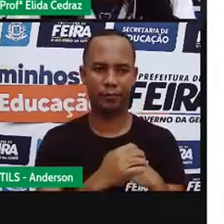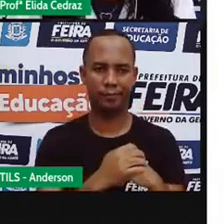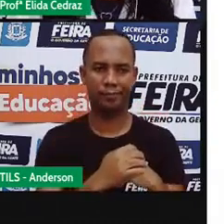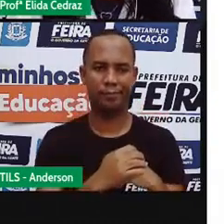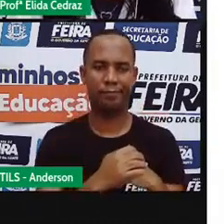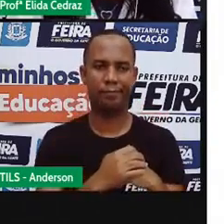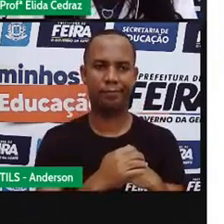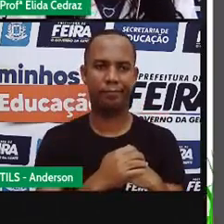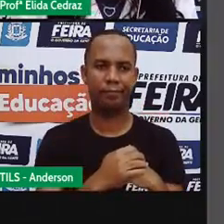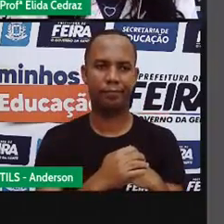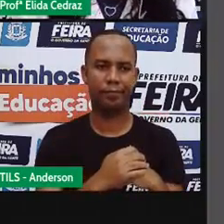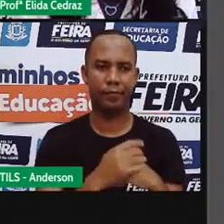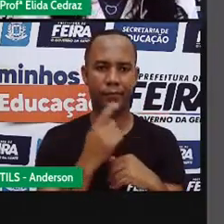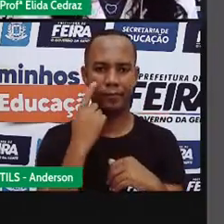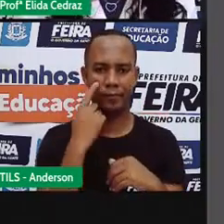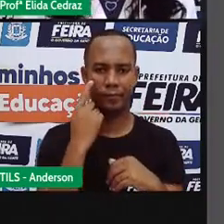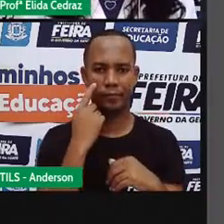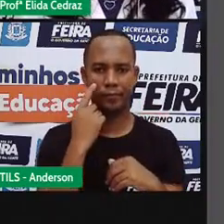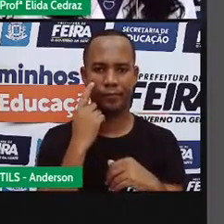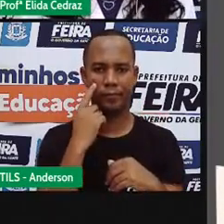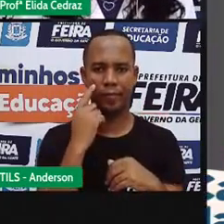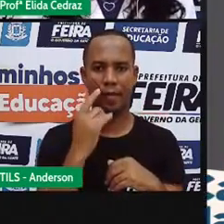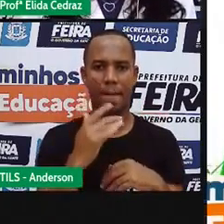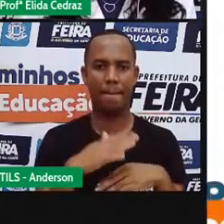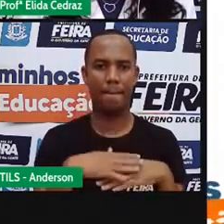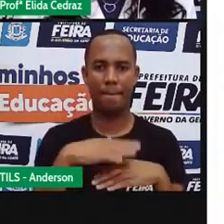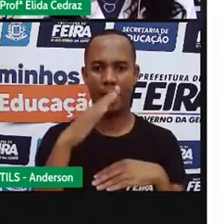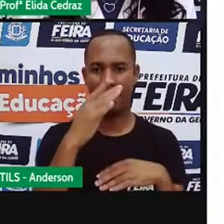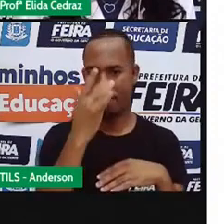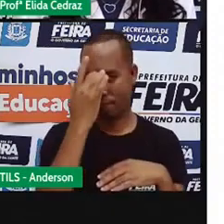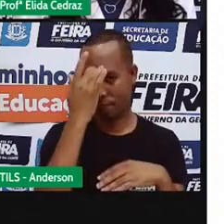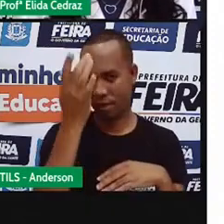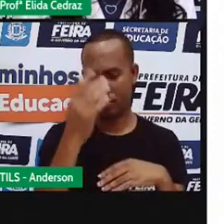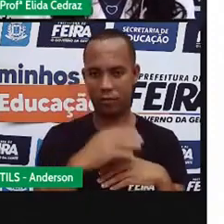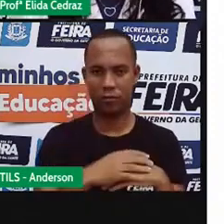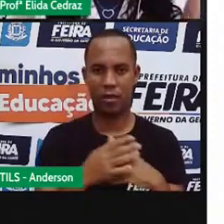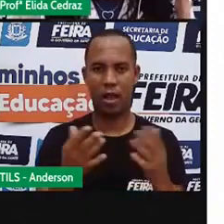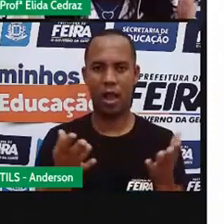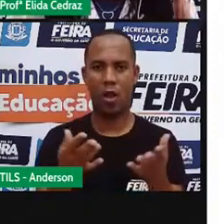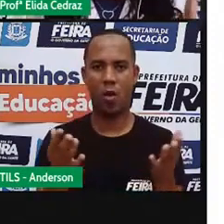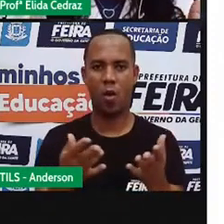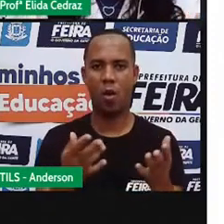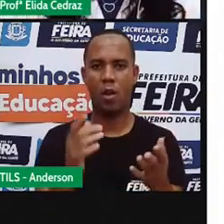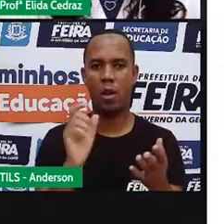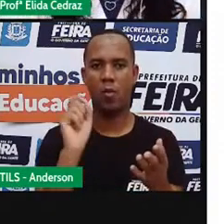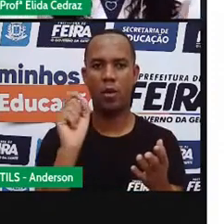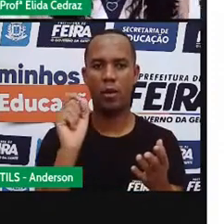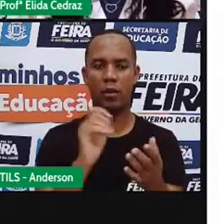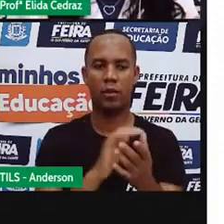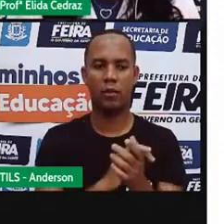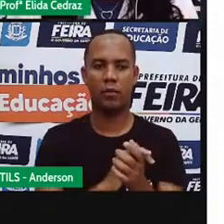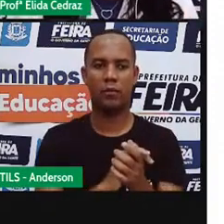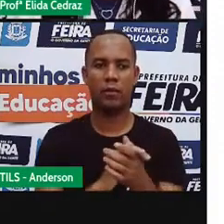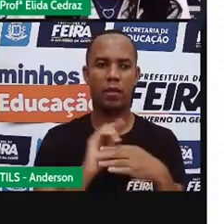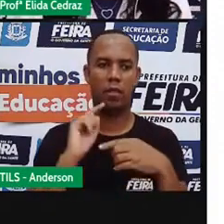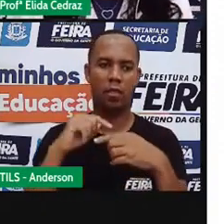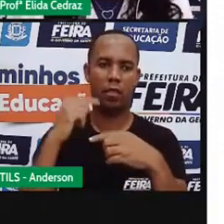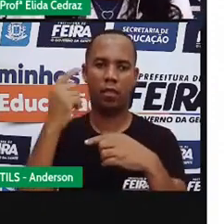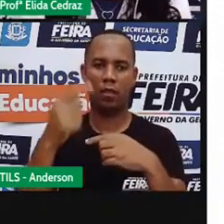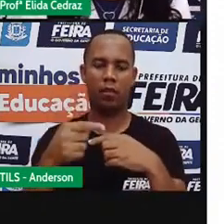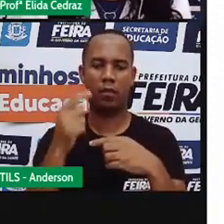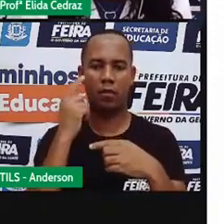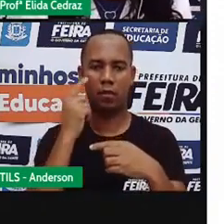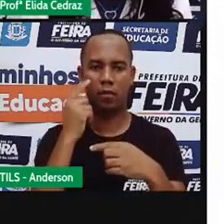Pronto. Pronto. Vamos para a parte mais fácil do desafio. E agora, o que é que tem por trás dessa